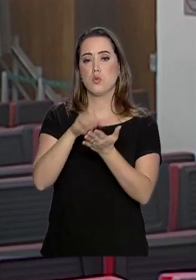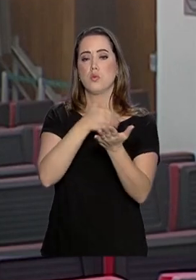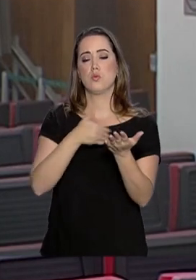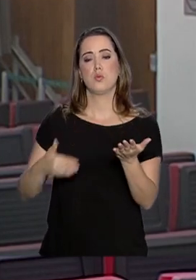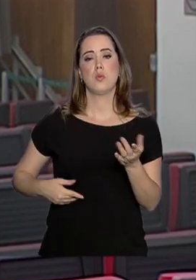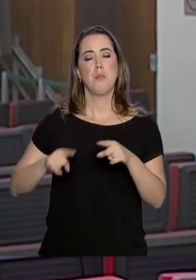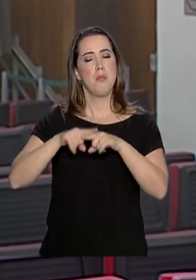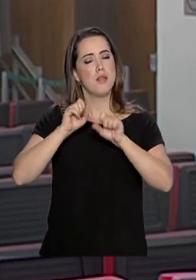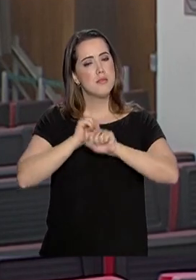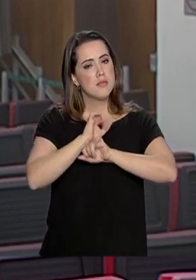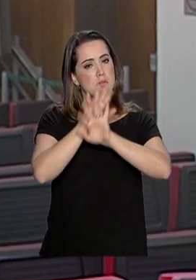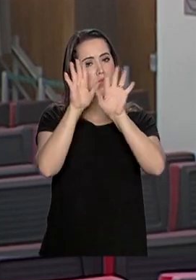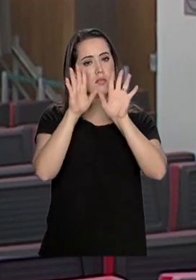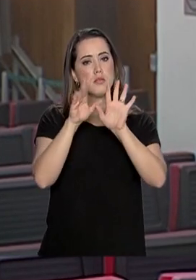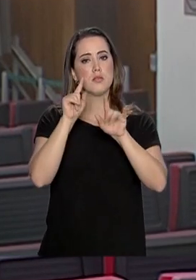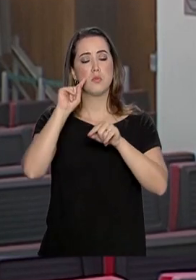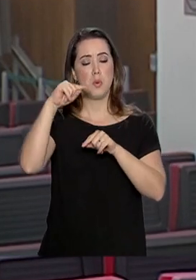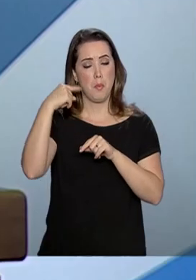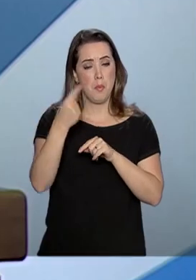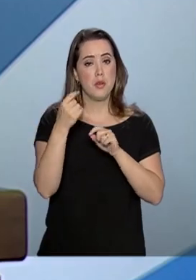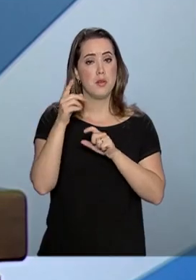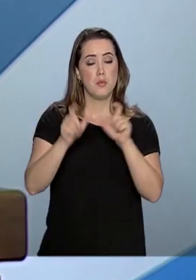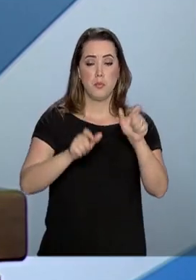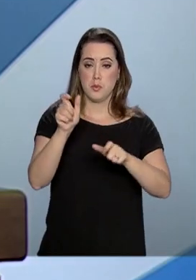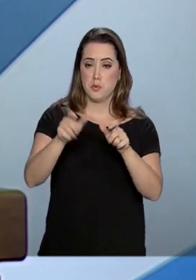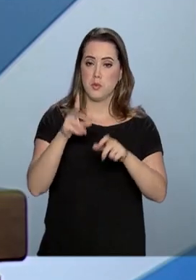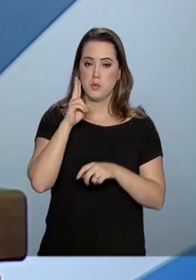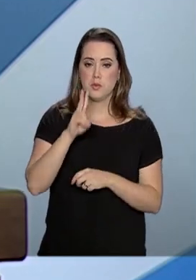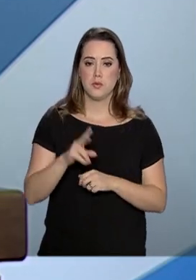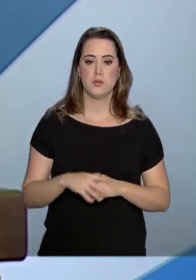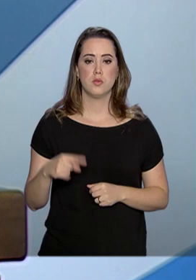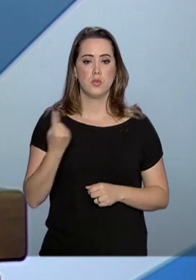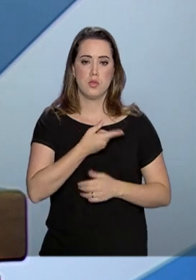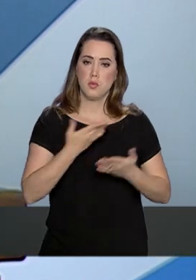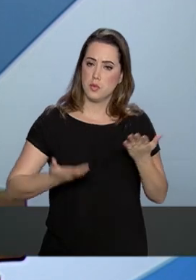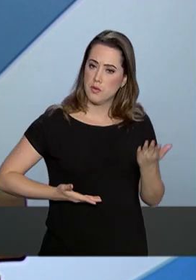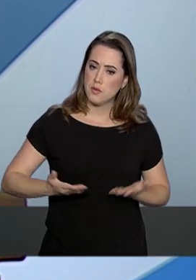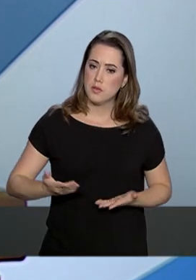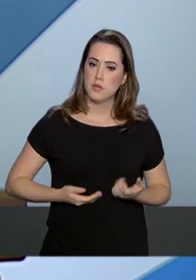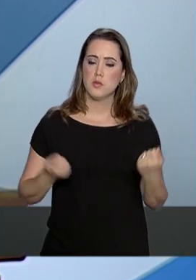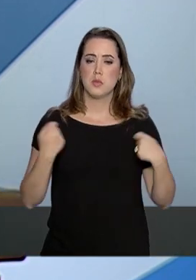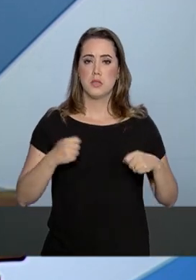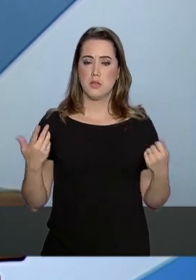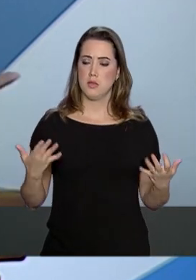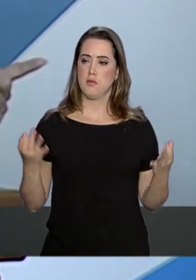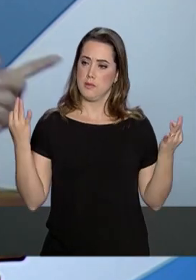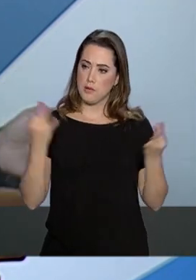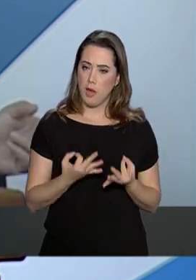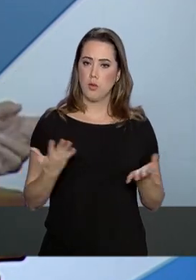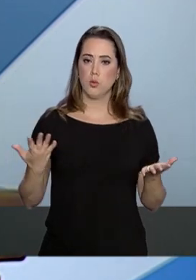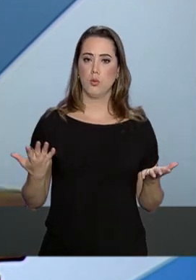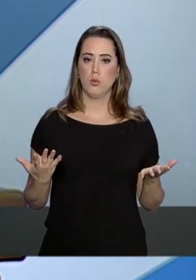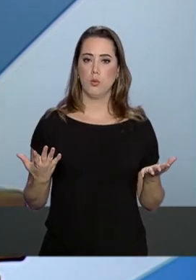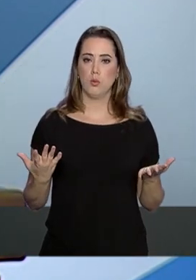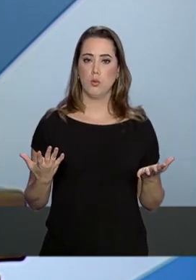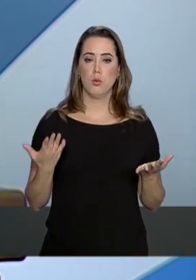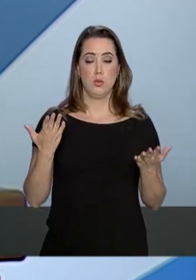mais transparentes para a população. Nós somos uma máquina de serviço, nós temos que ser uma máquina eficiente. Então,